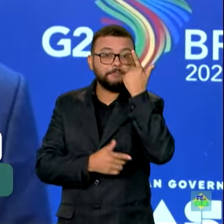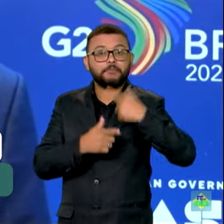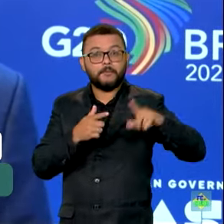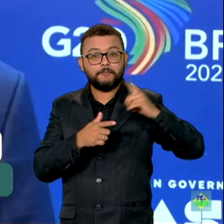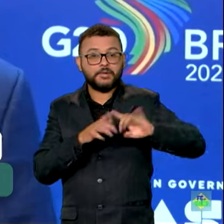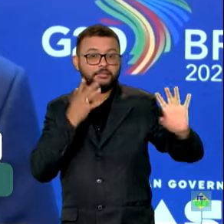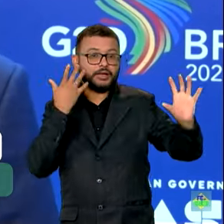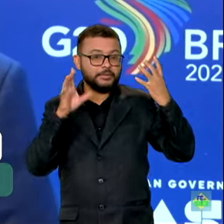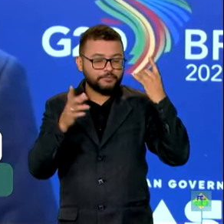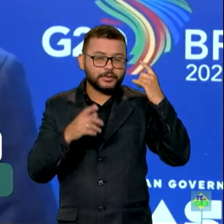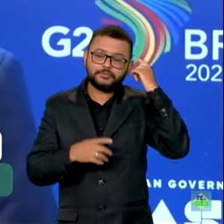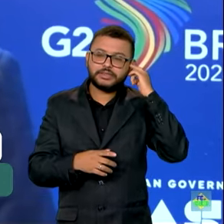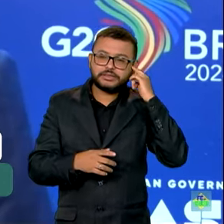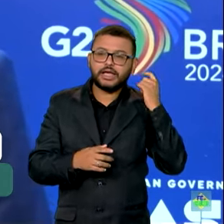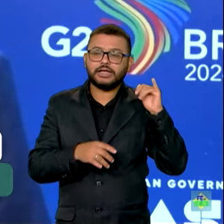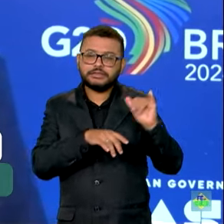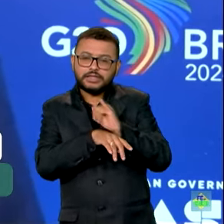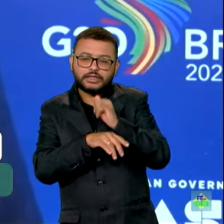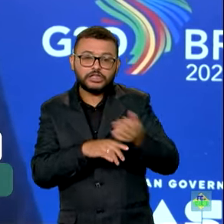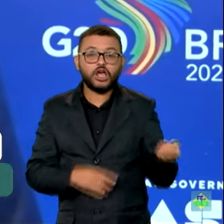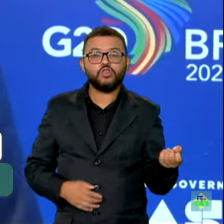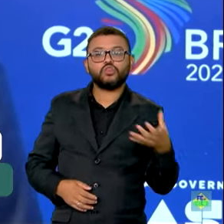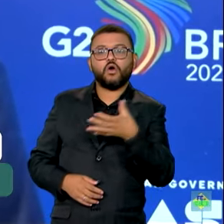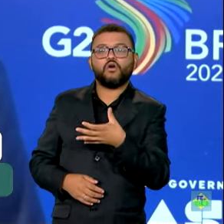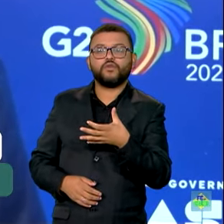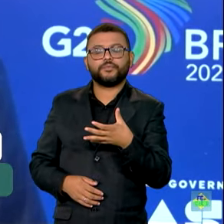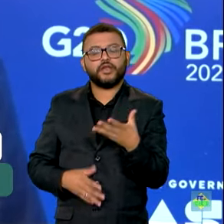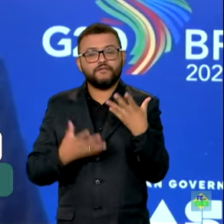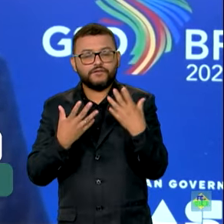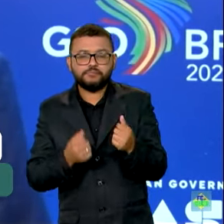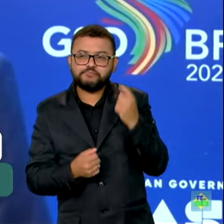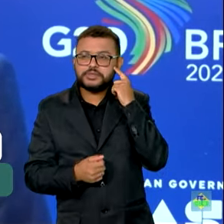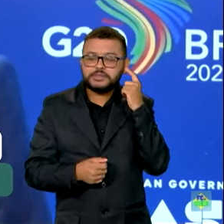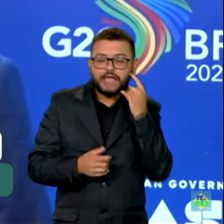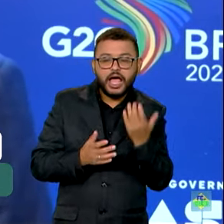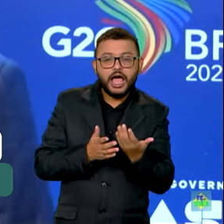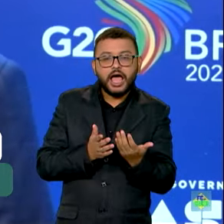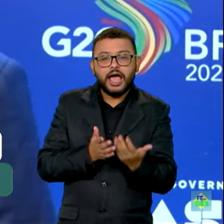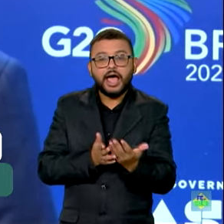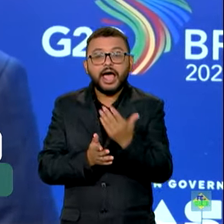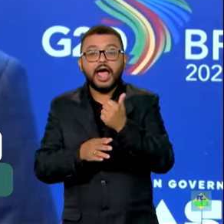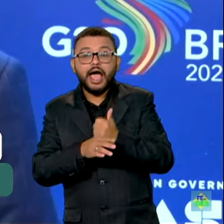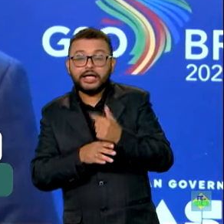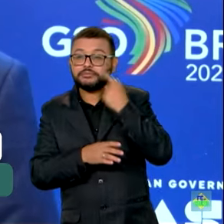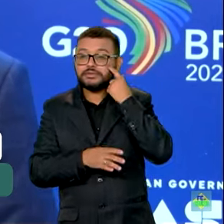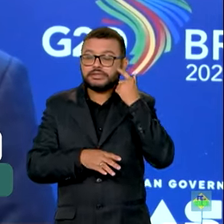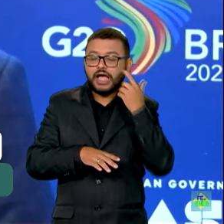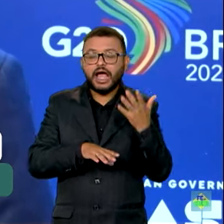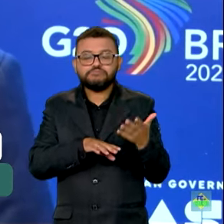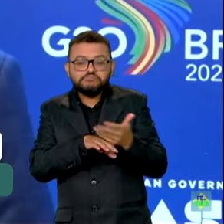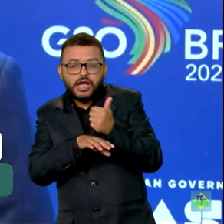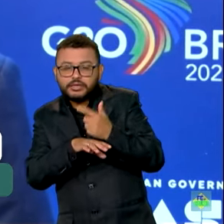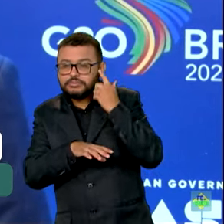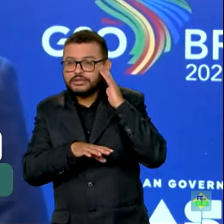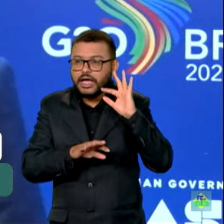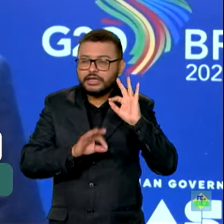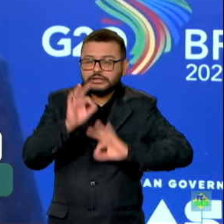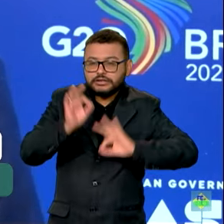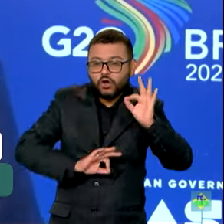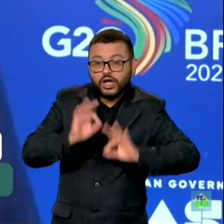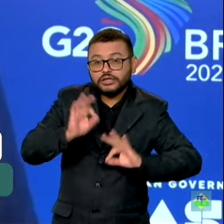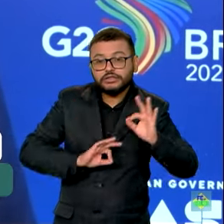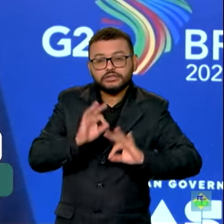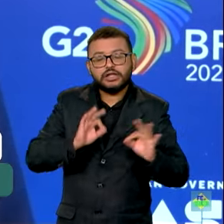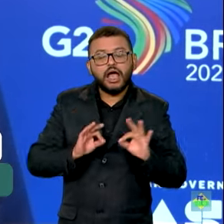soluções inovadoras. Nós estamos procurando nos antecipar, já começando a elaborar instrumentos de financiamento